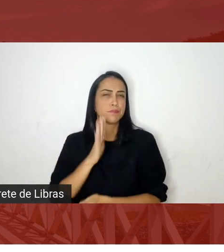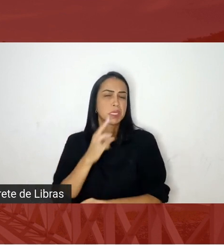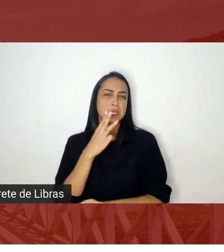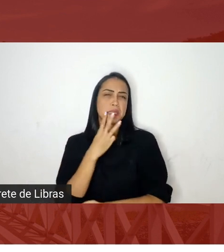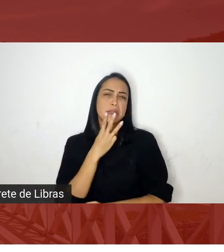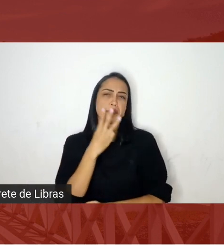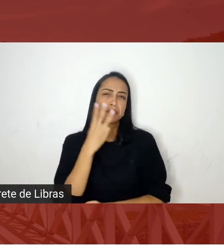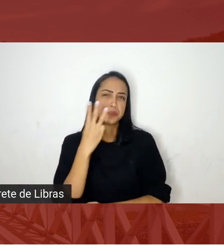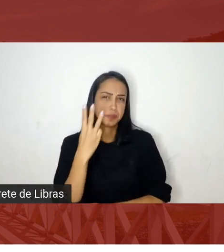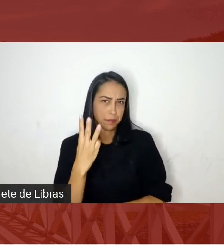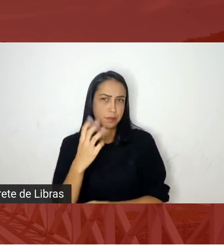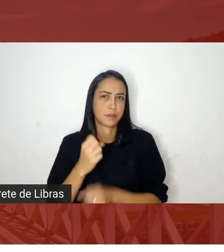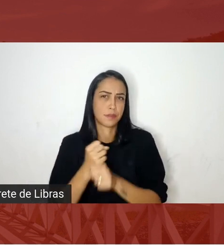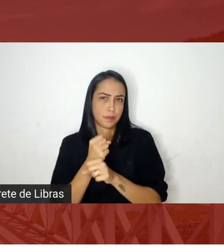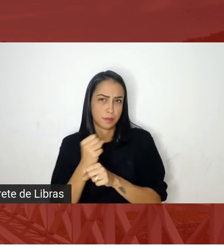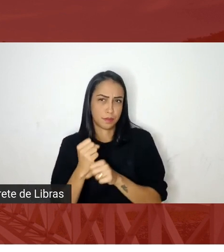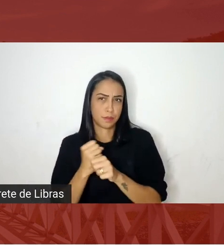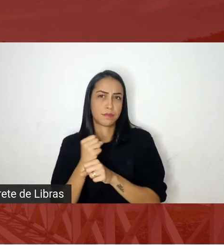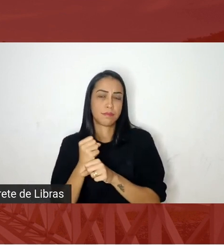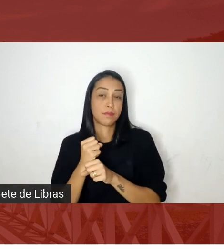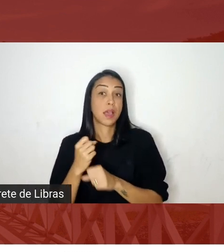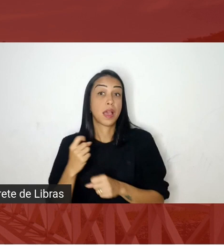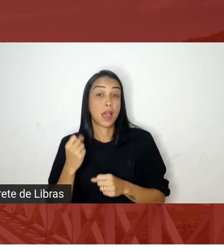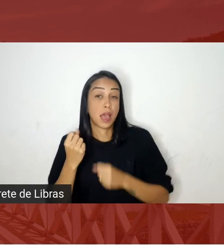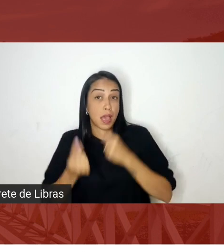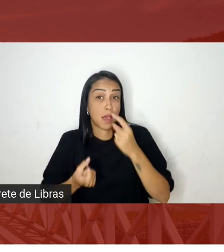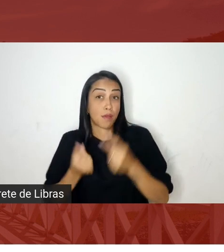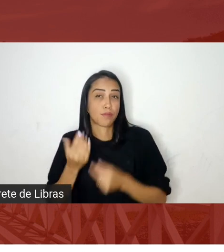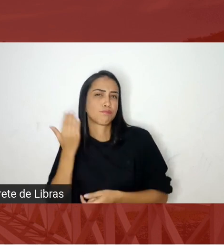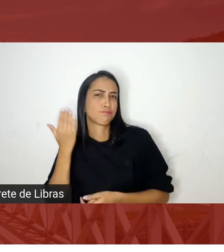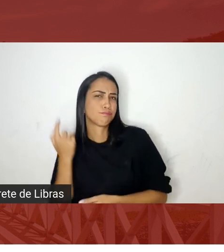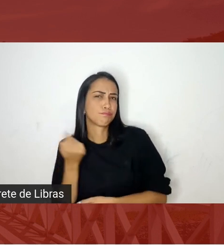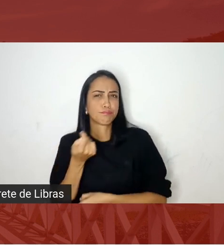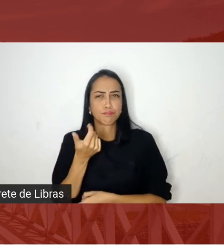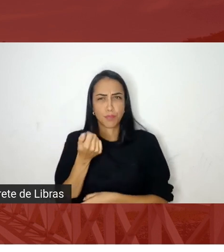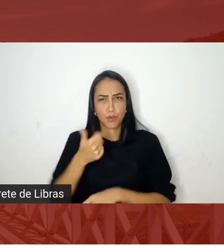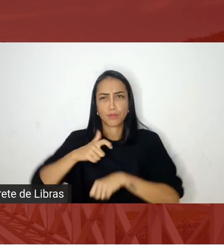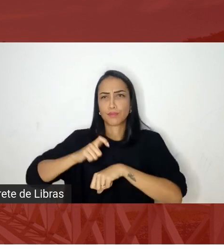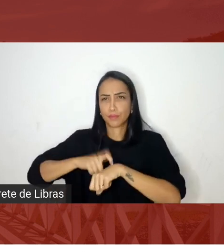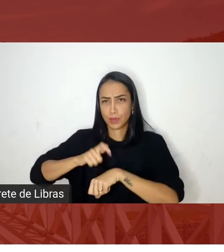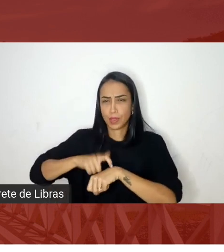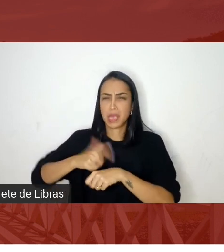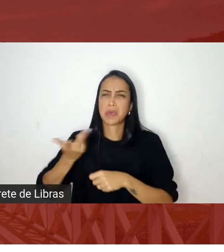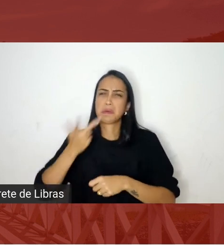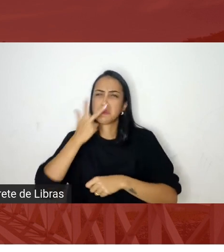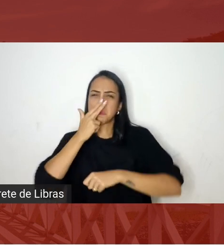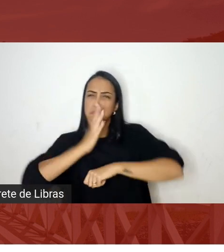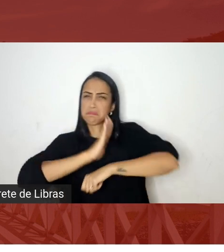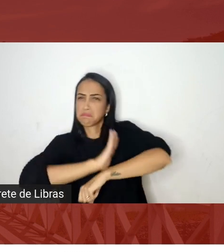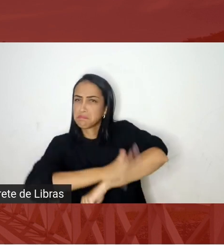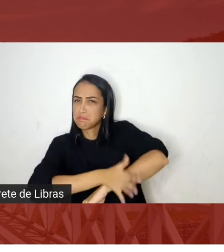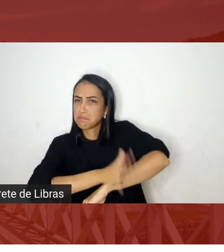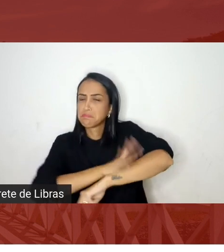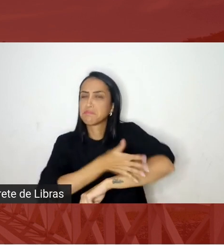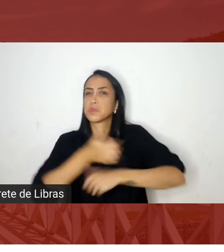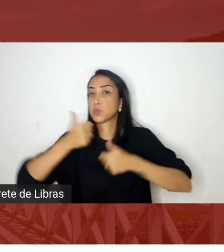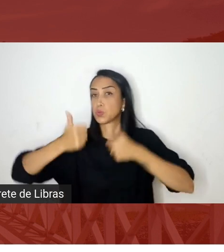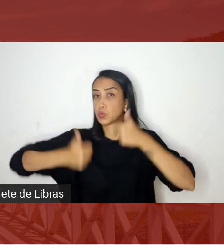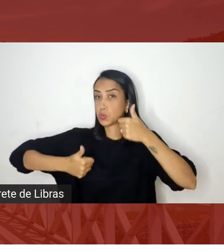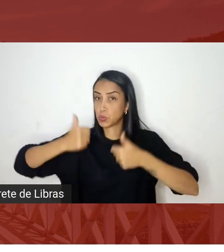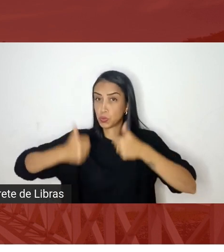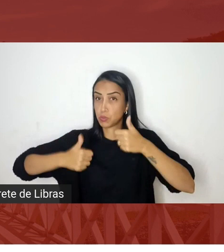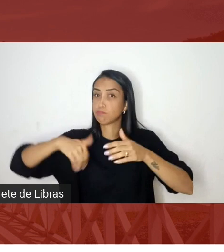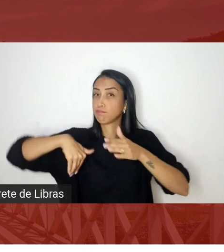e alguns muito recentemente como expressões racistas em jogos de futebol é